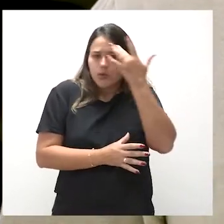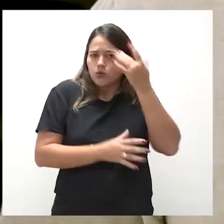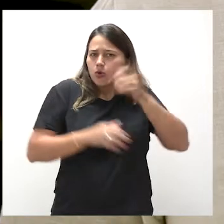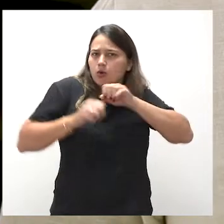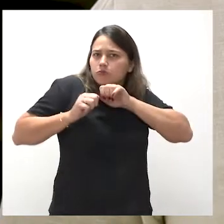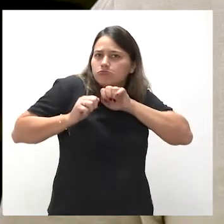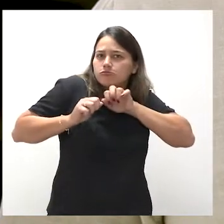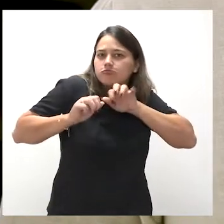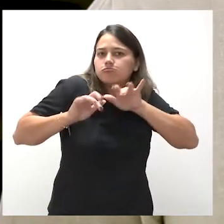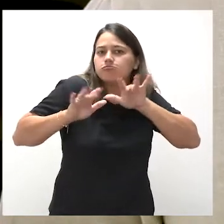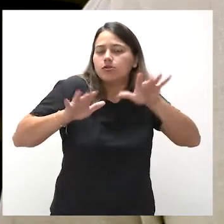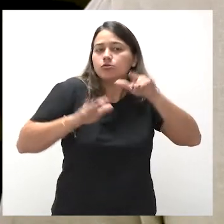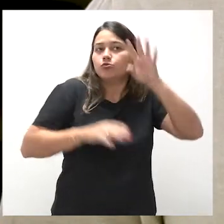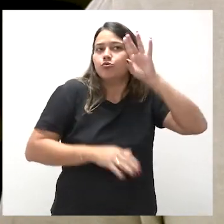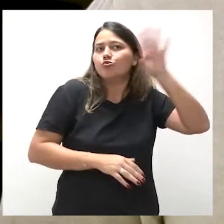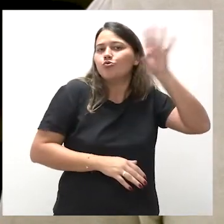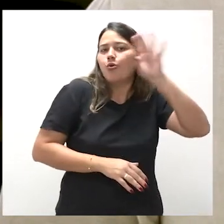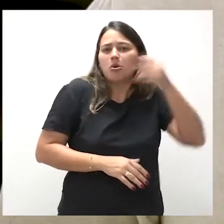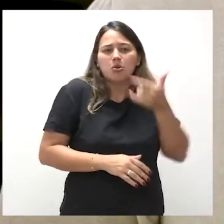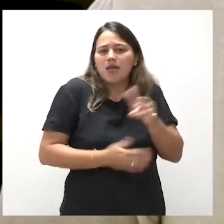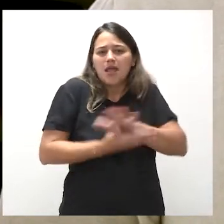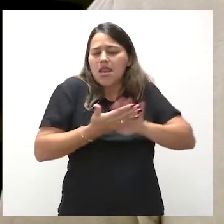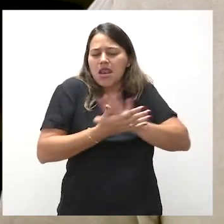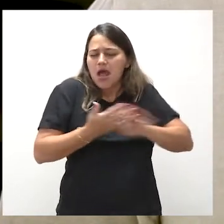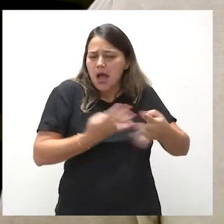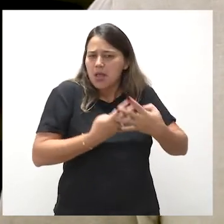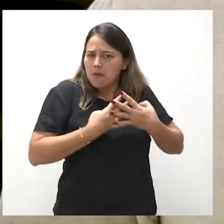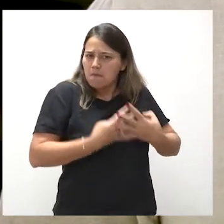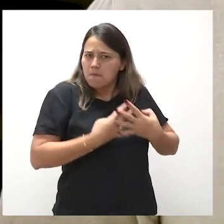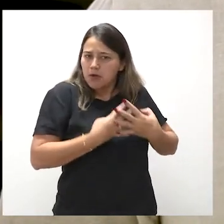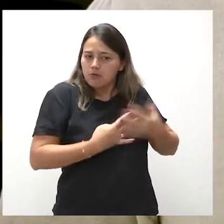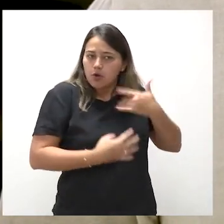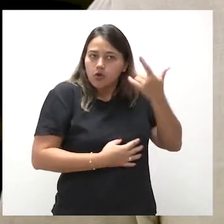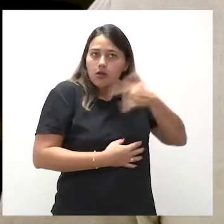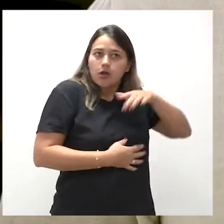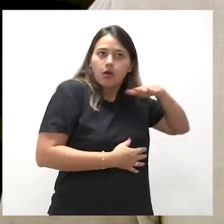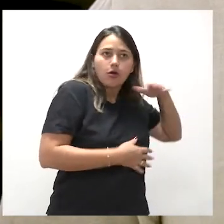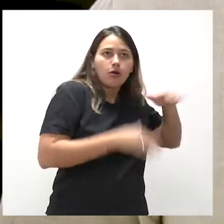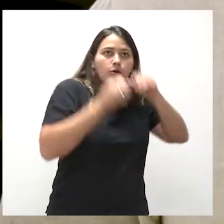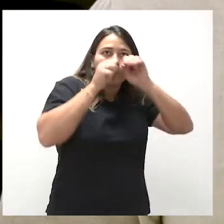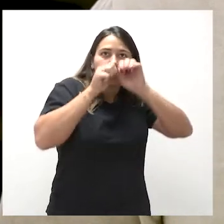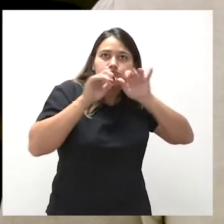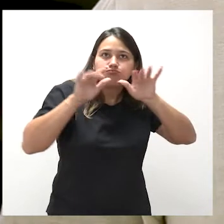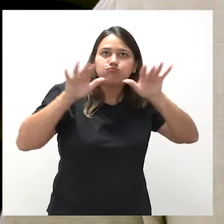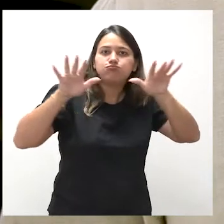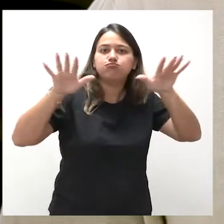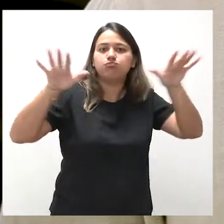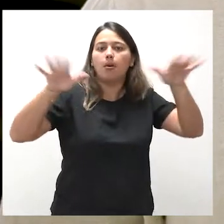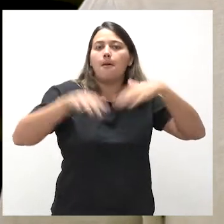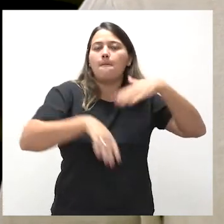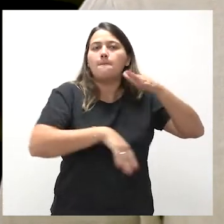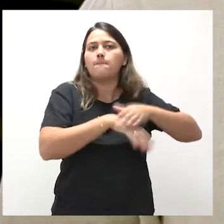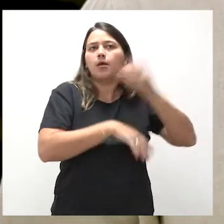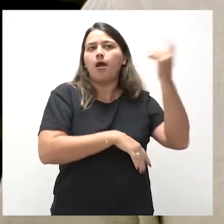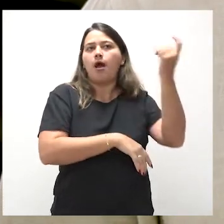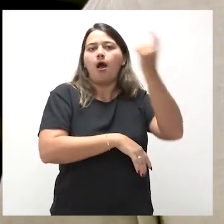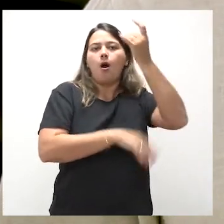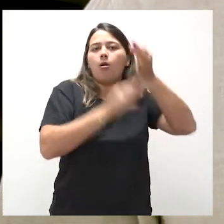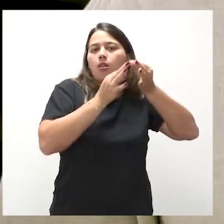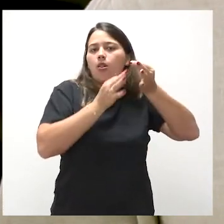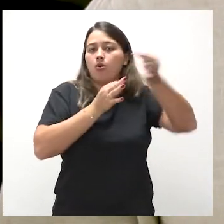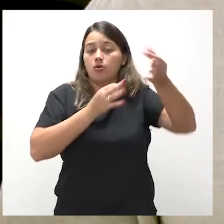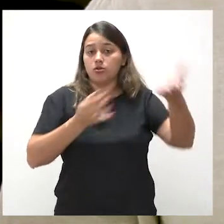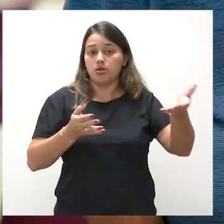para esse cara voar. E ele não tem gaiola para prender, ele adora ver o voo mais alto e mais